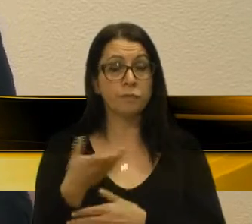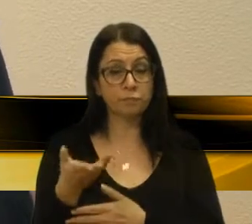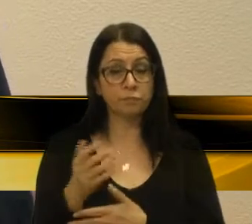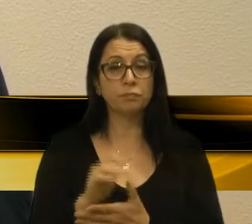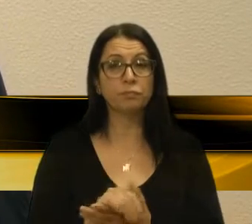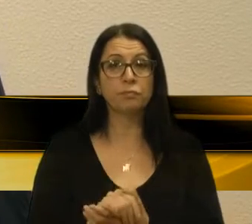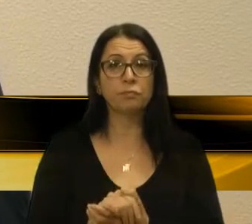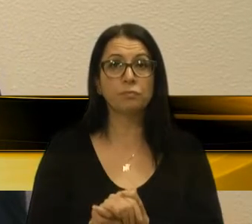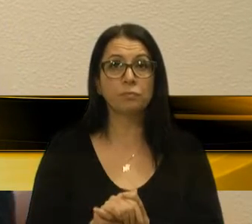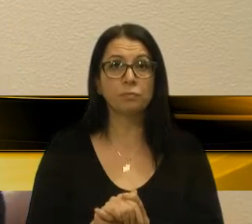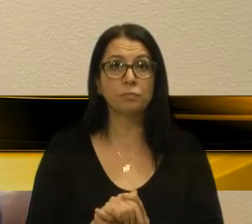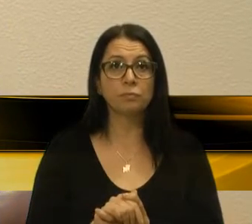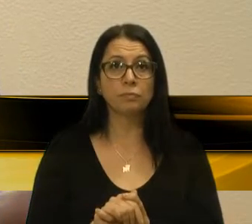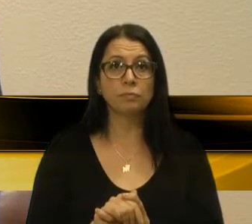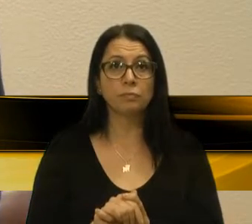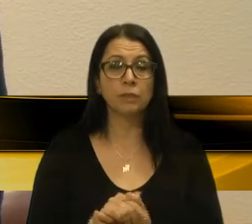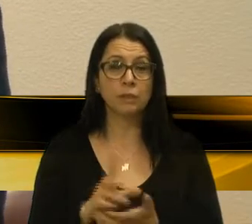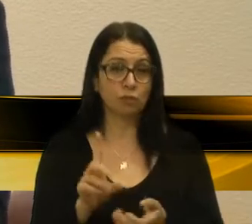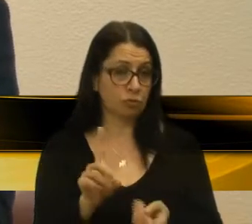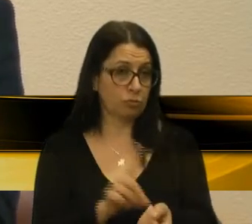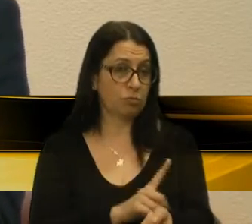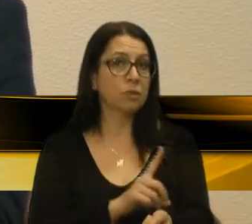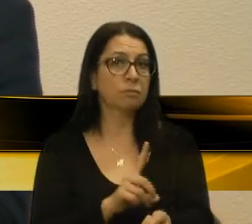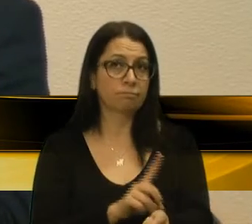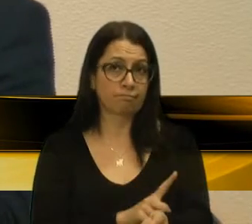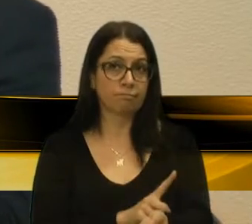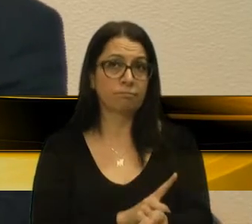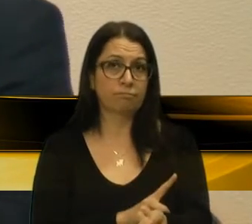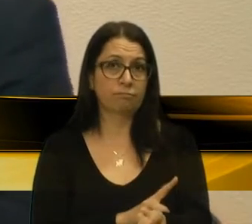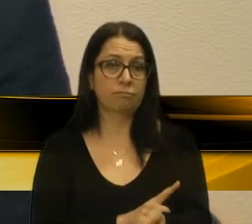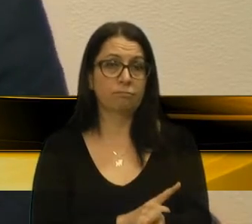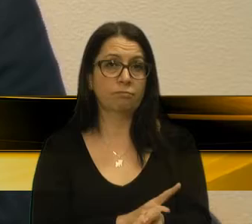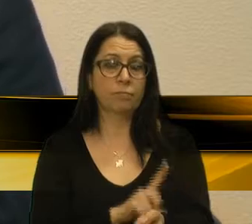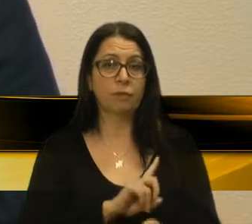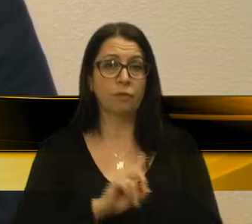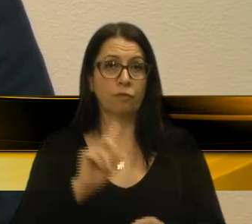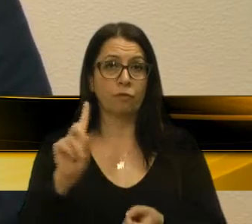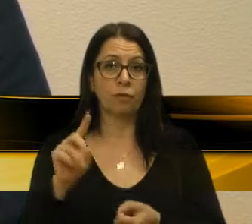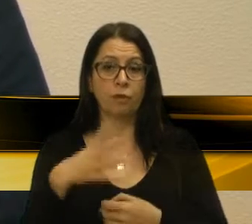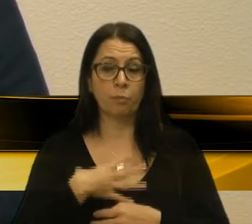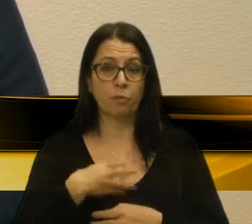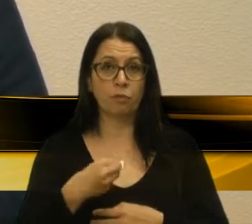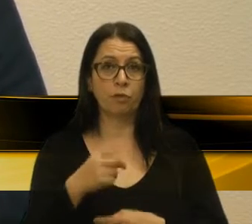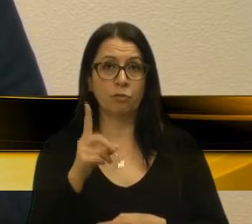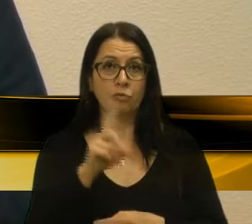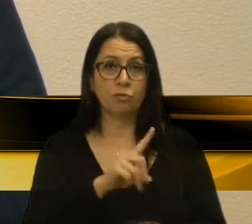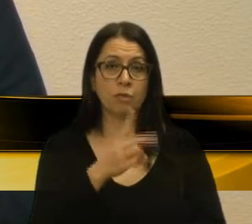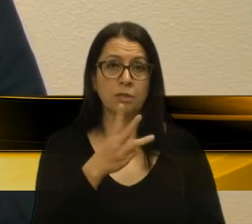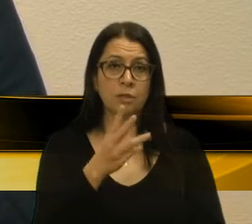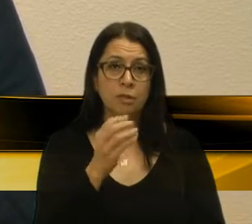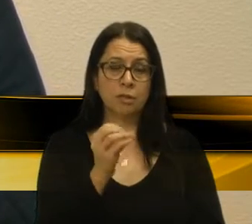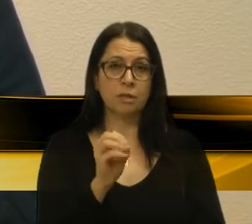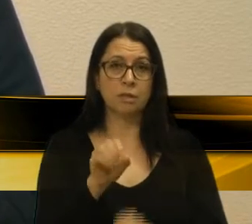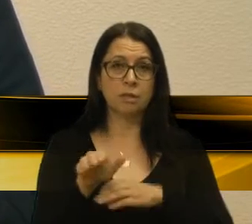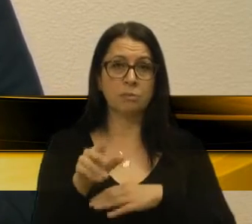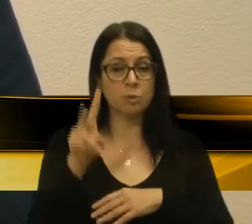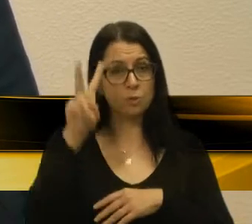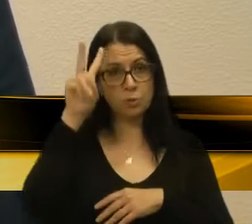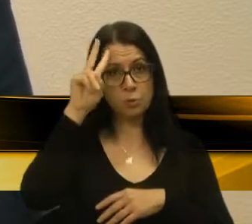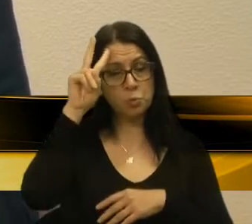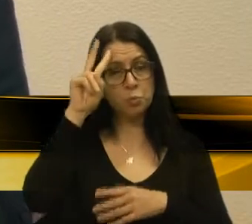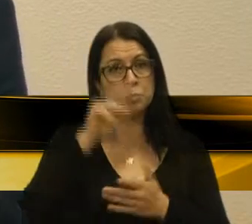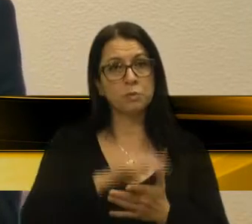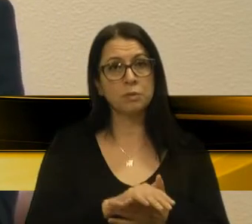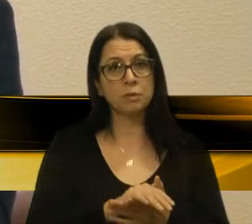diabética, ela foi levada pelo filho no dia 30 de setembro, numa segunda-feira,